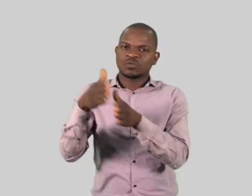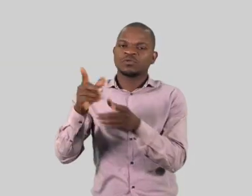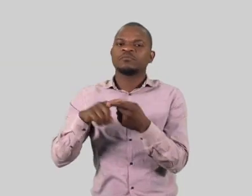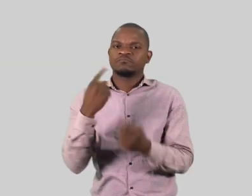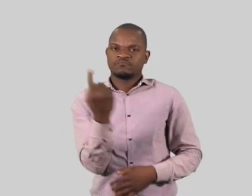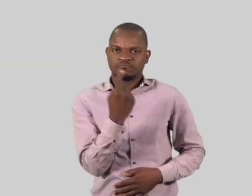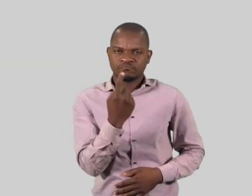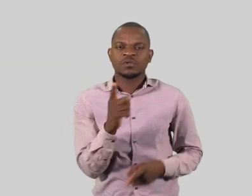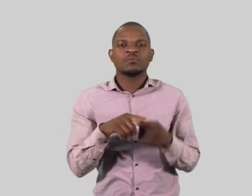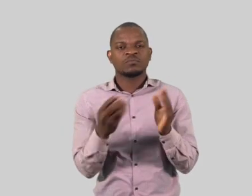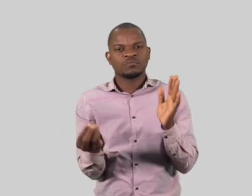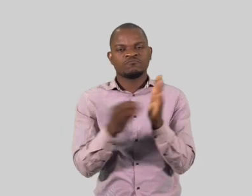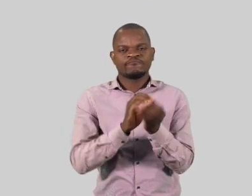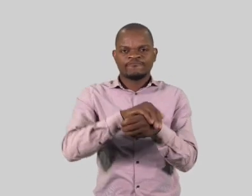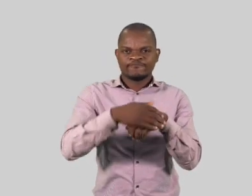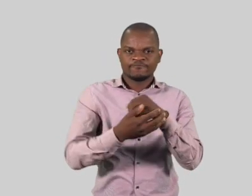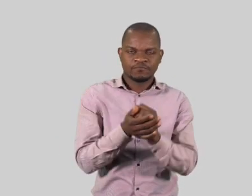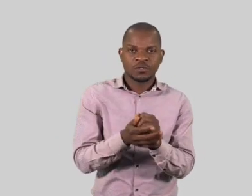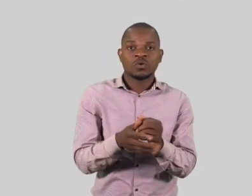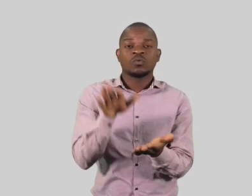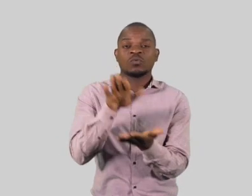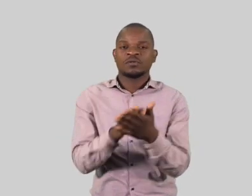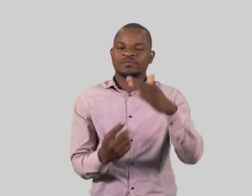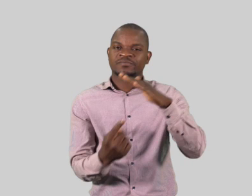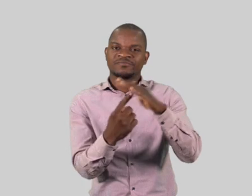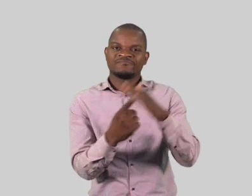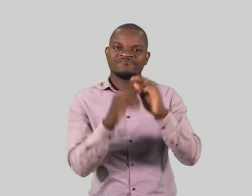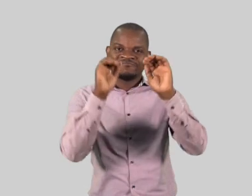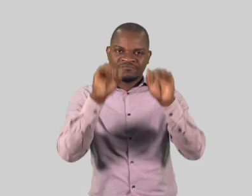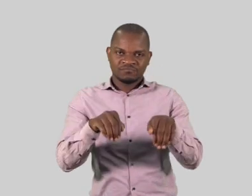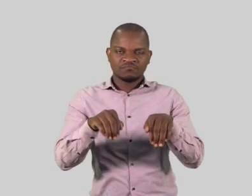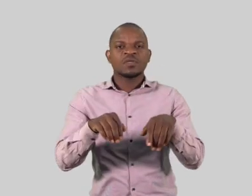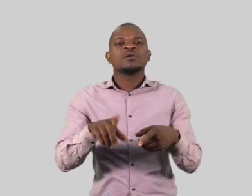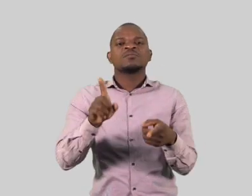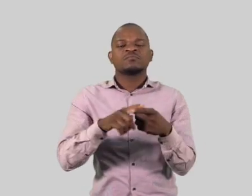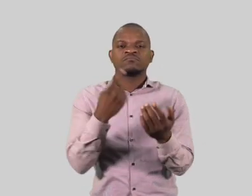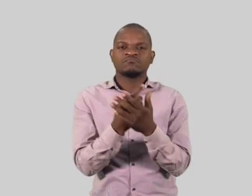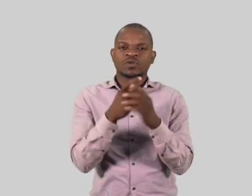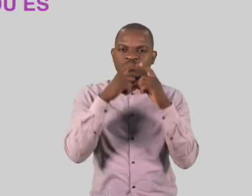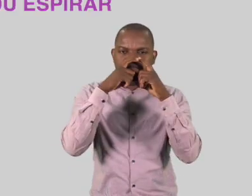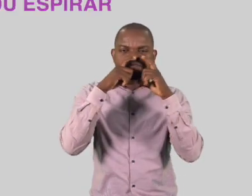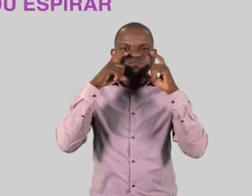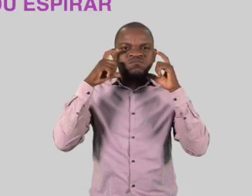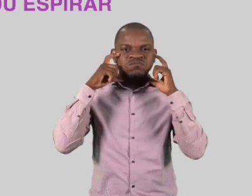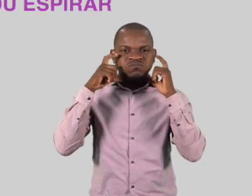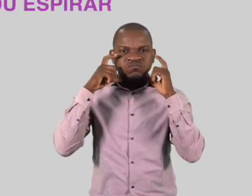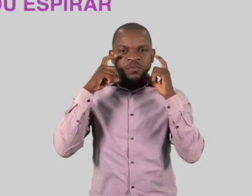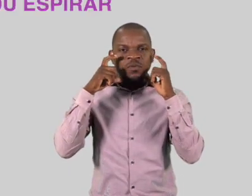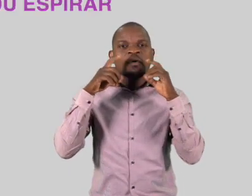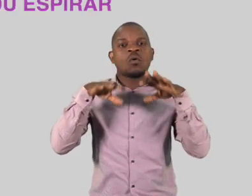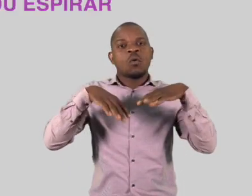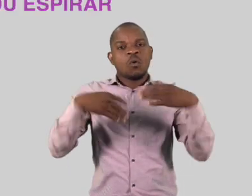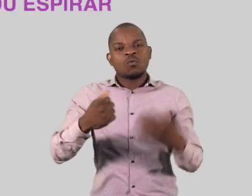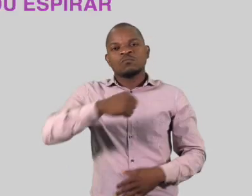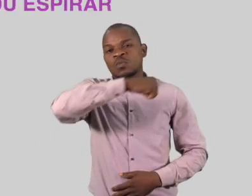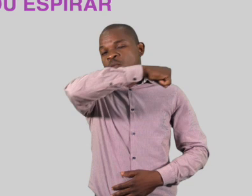incluem lavar as mãos na paragem ou terminal ou usar desinfetante para as mãos, cobrir a boca e o nariz com o braço dobrado em